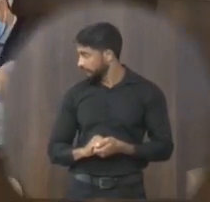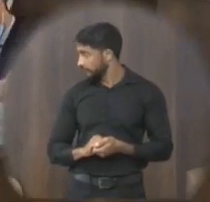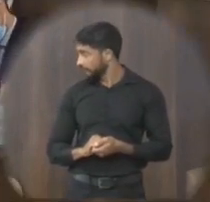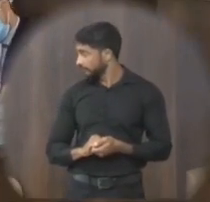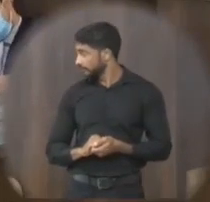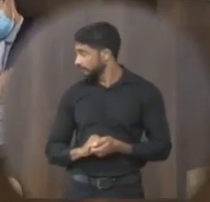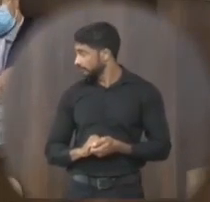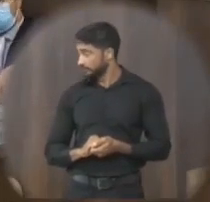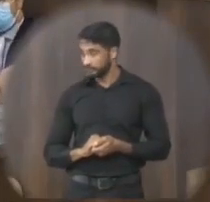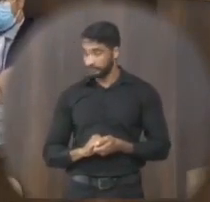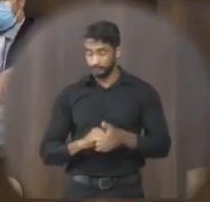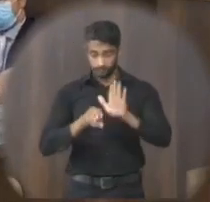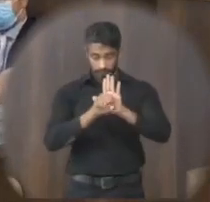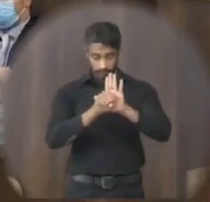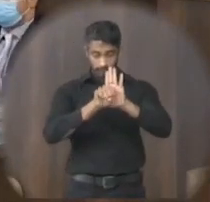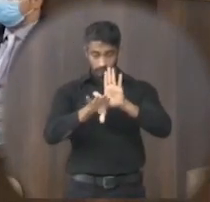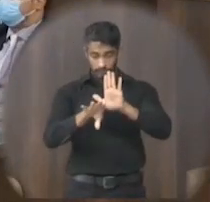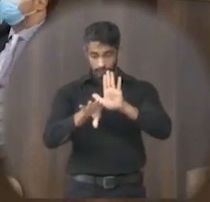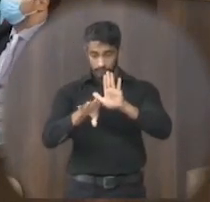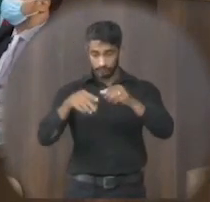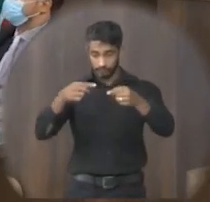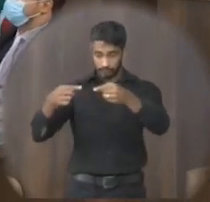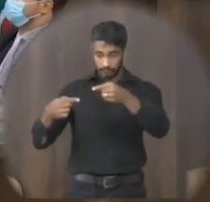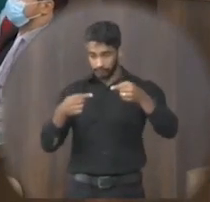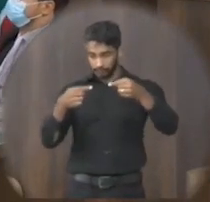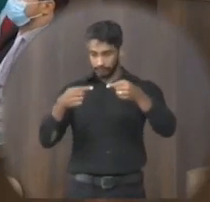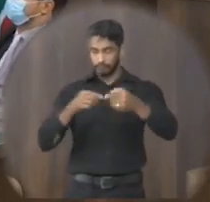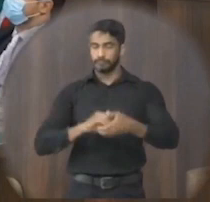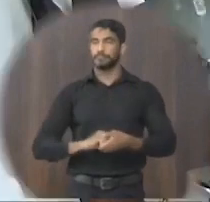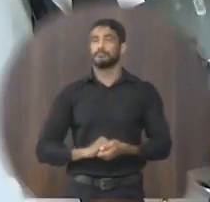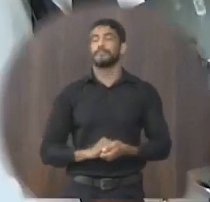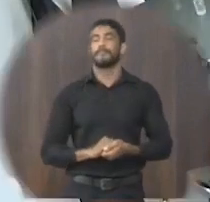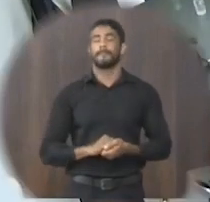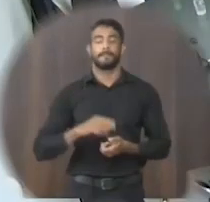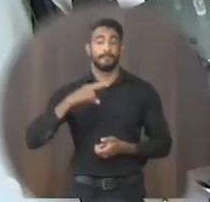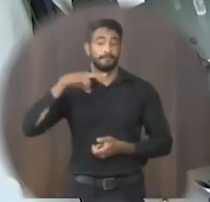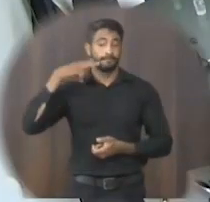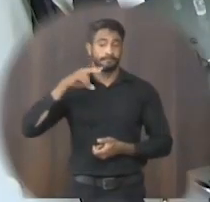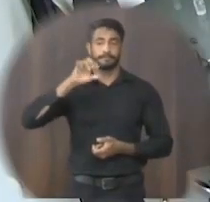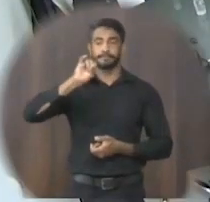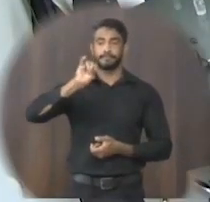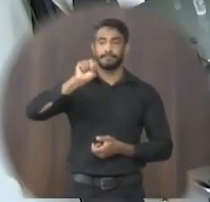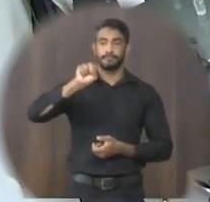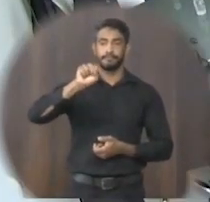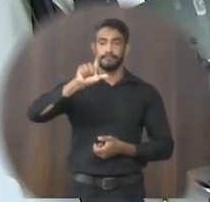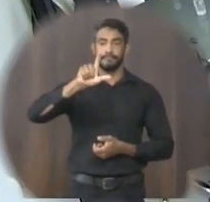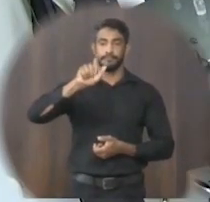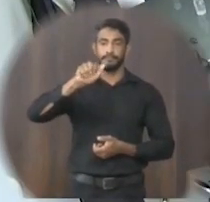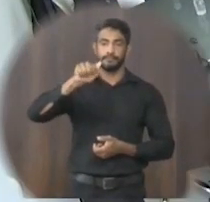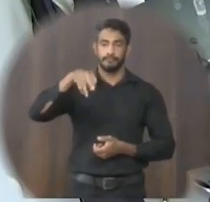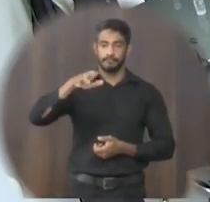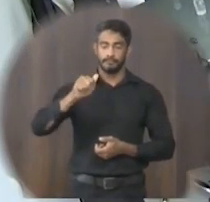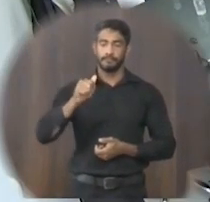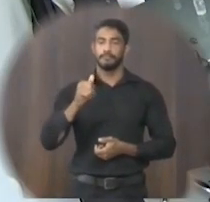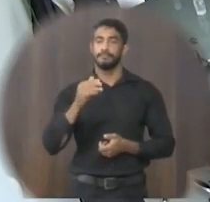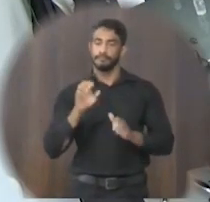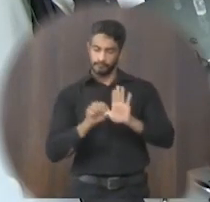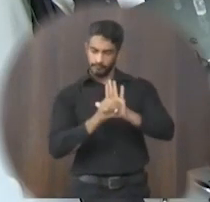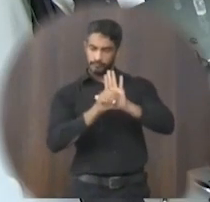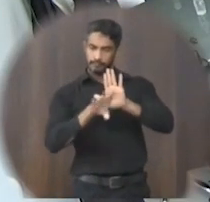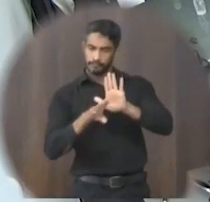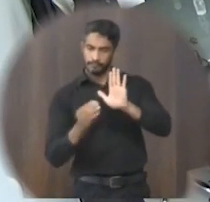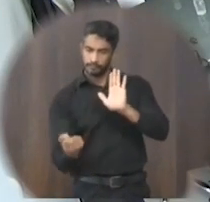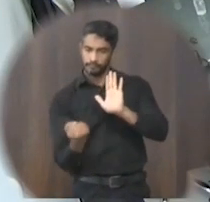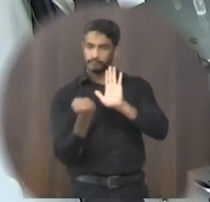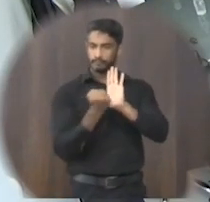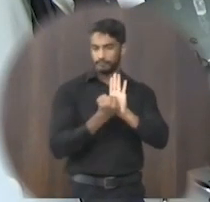os requerimentos estão em discussão palavra senhor presidente vereador Islano tem a palavra o requerimento que eu protocolei sobre